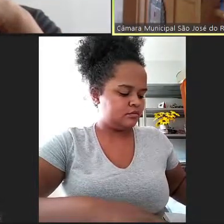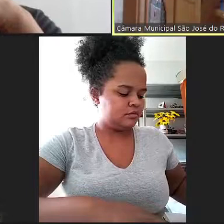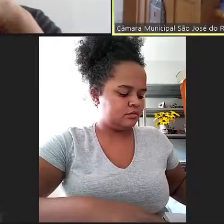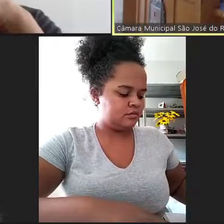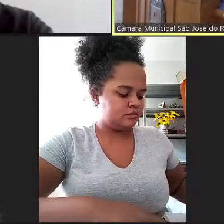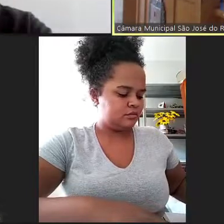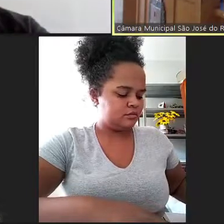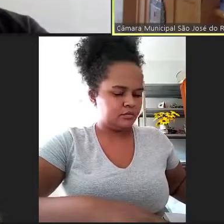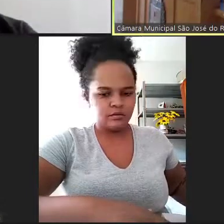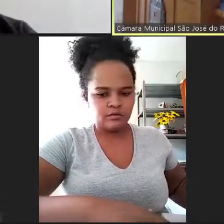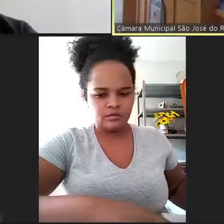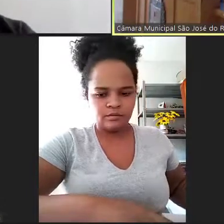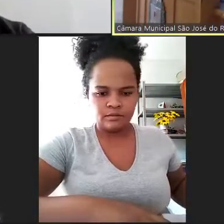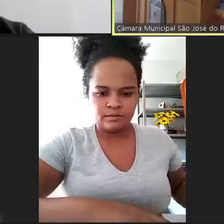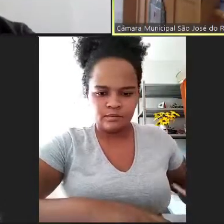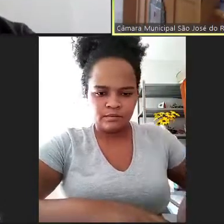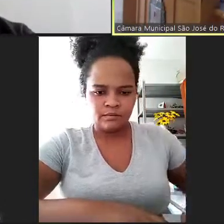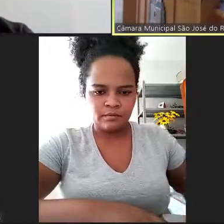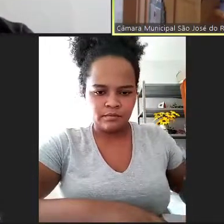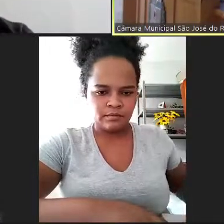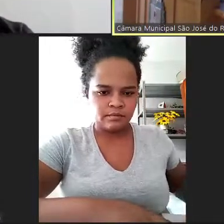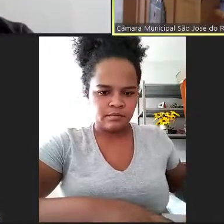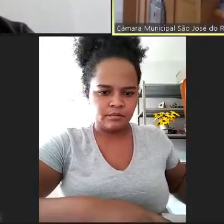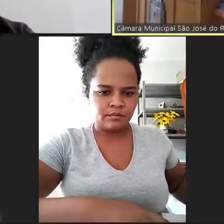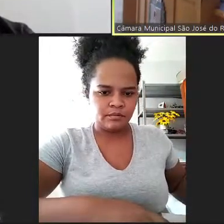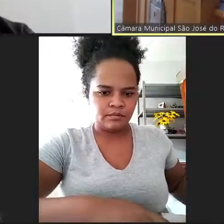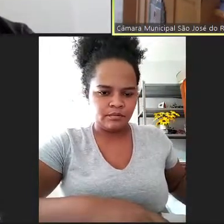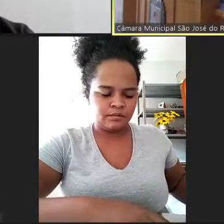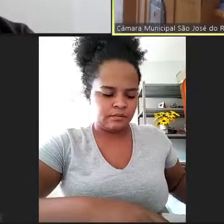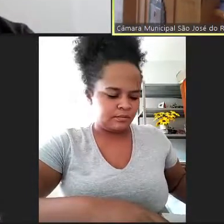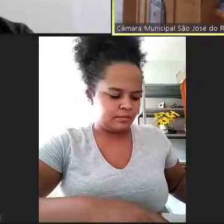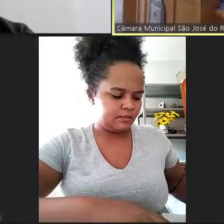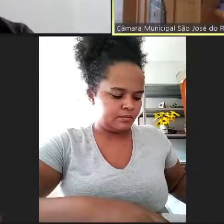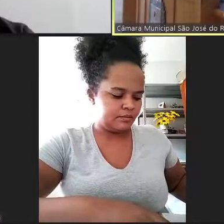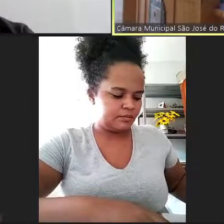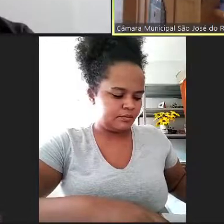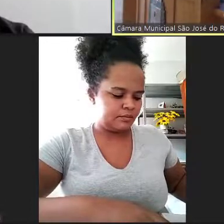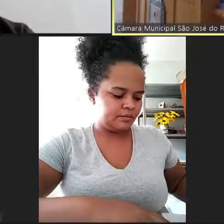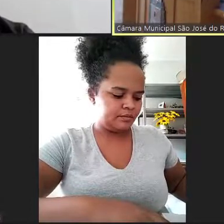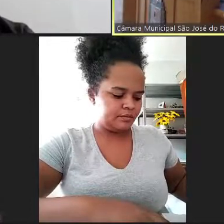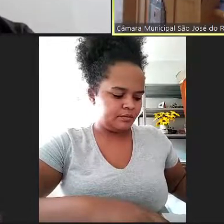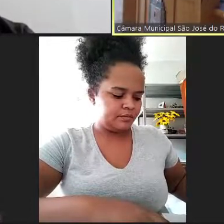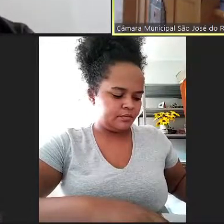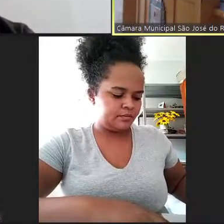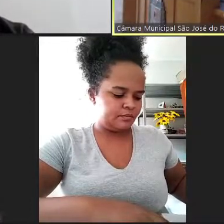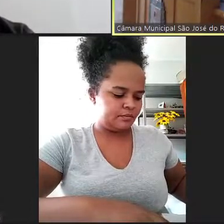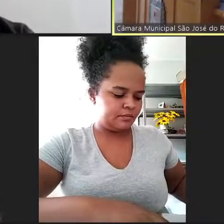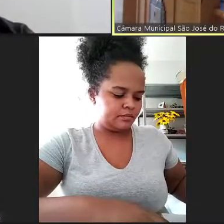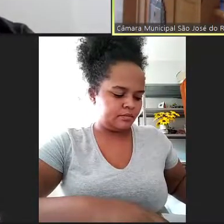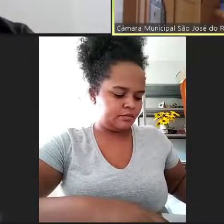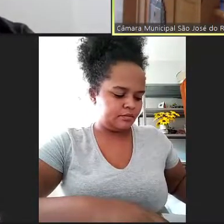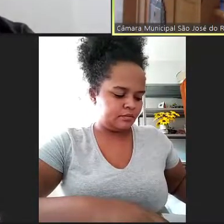essa Casa se faz presente em mais um ano de fundação. E como eu adiantei na semana passada para todos vocês,